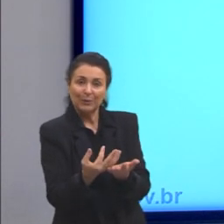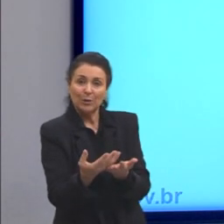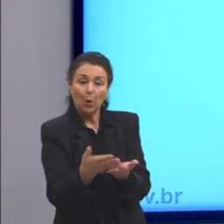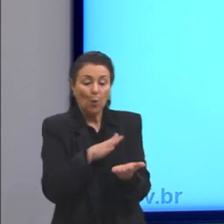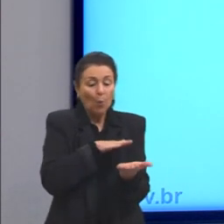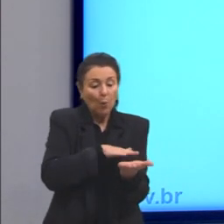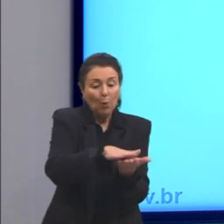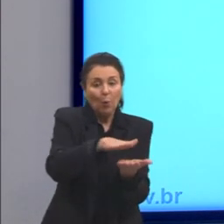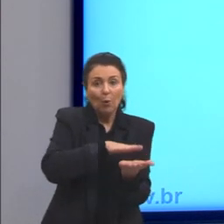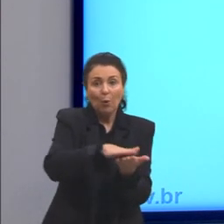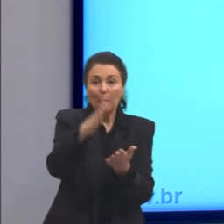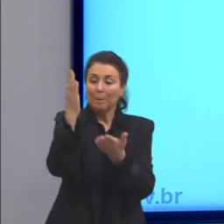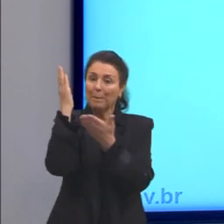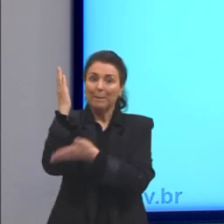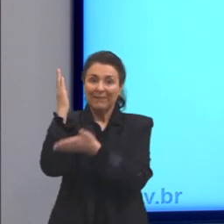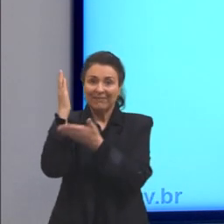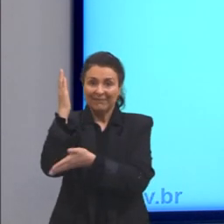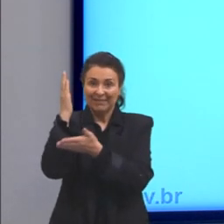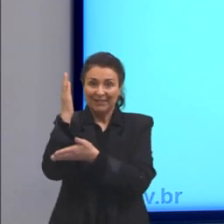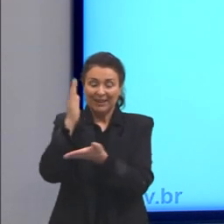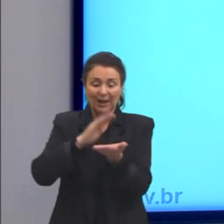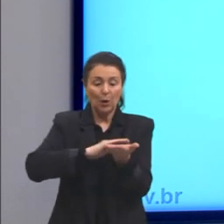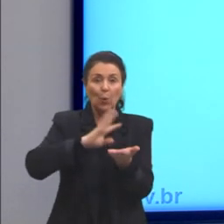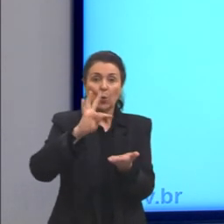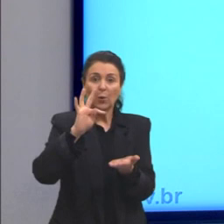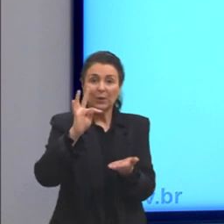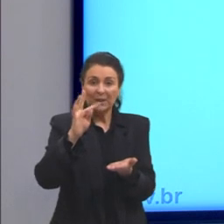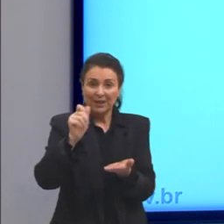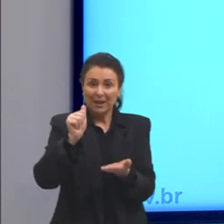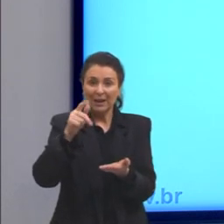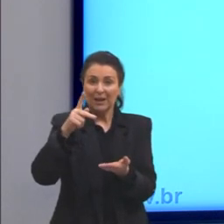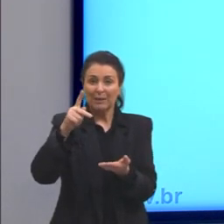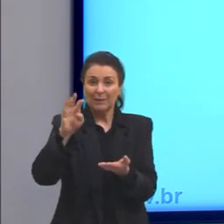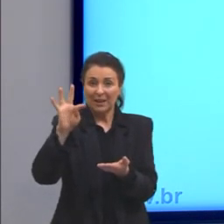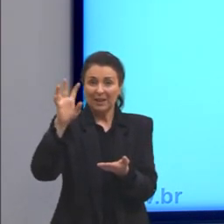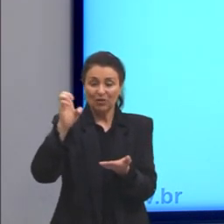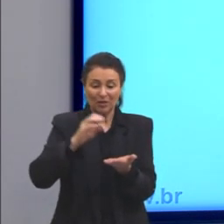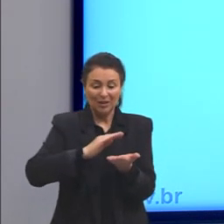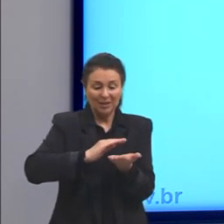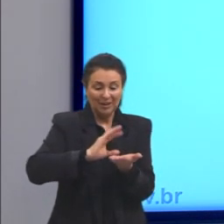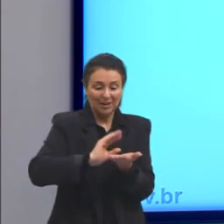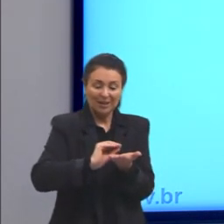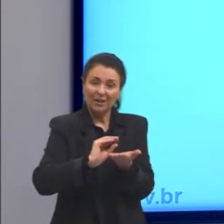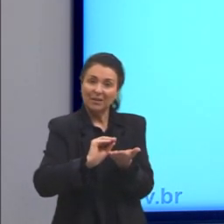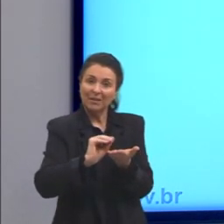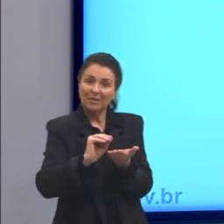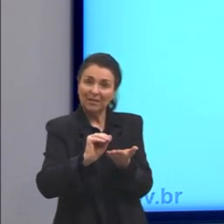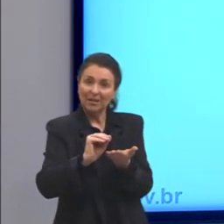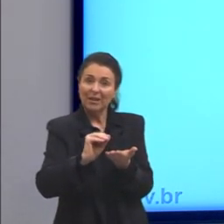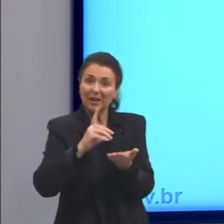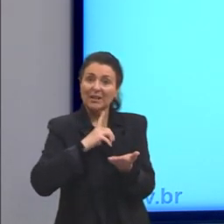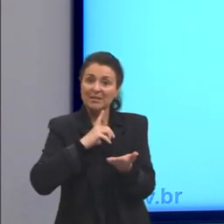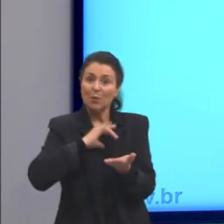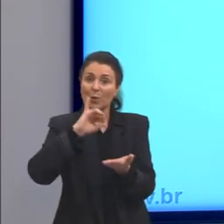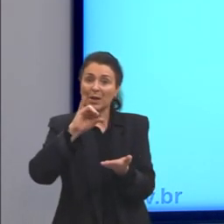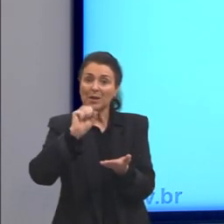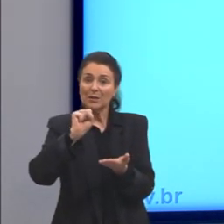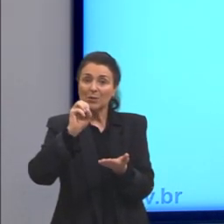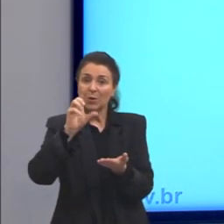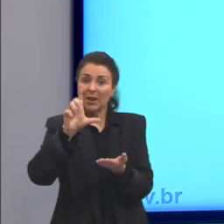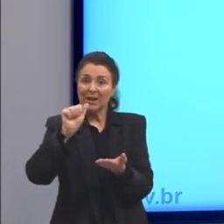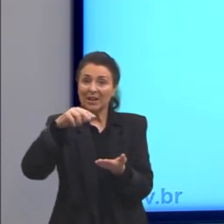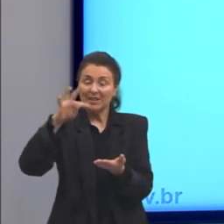madeira, pois o tapete e a madeira são isolantes térmicos, são considerados isolantes térmicos. Na verdade, são